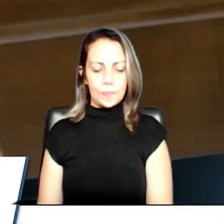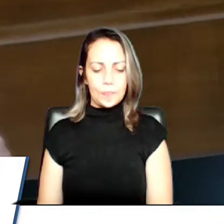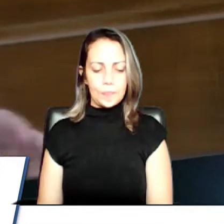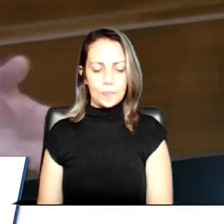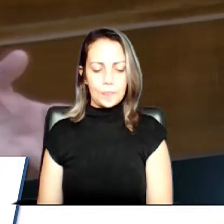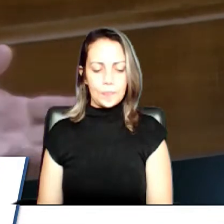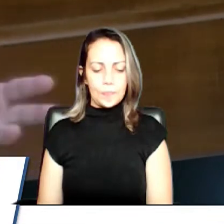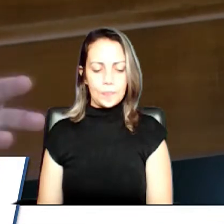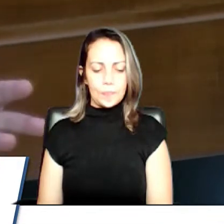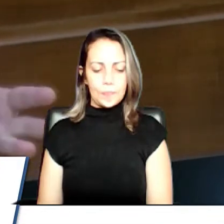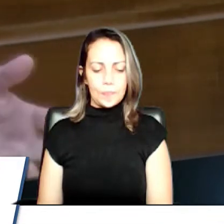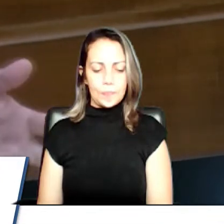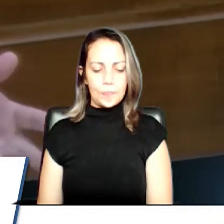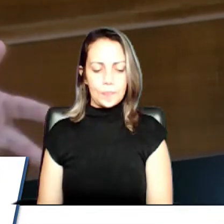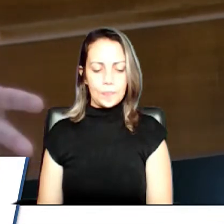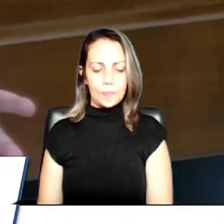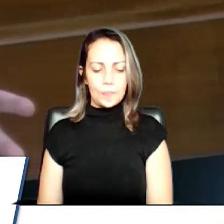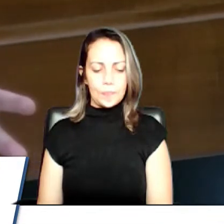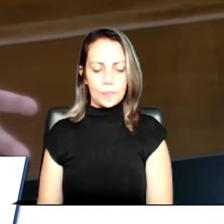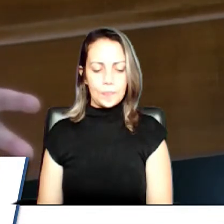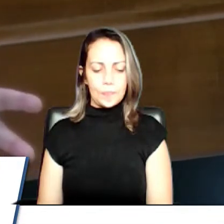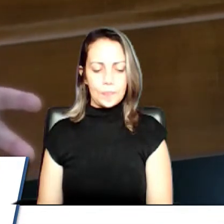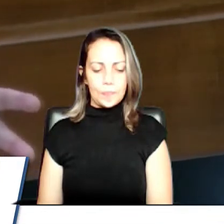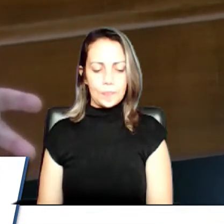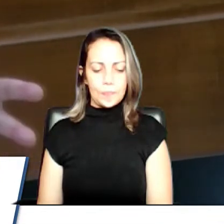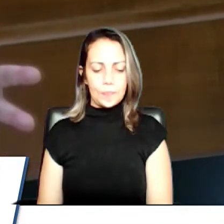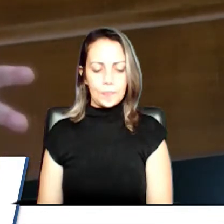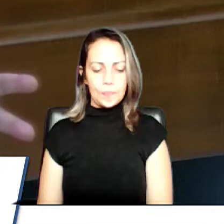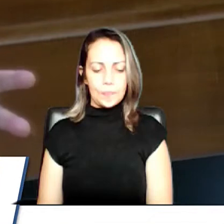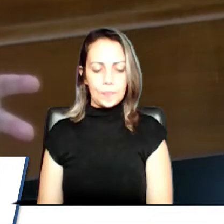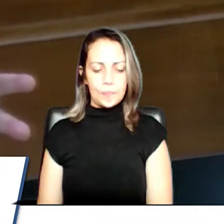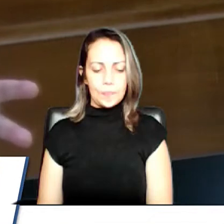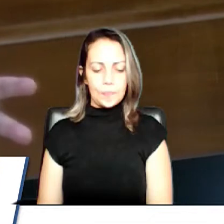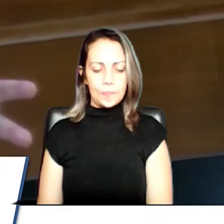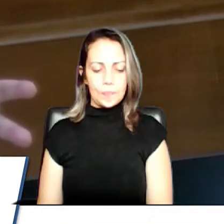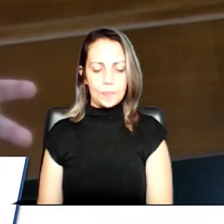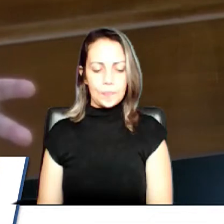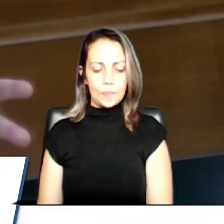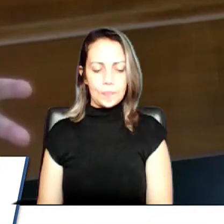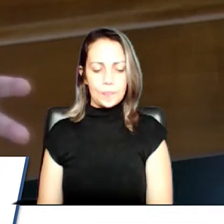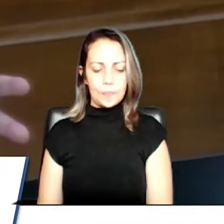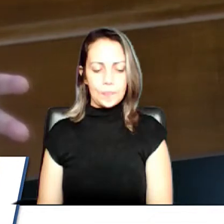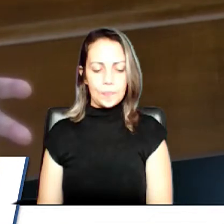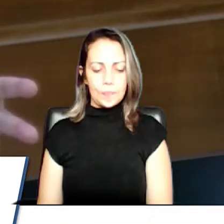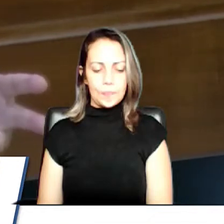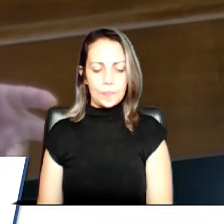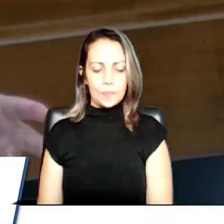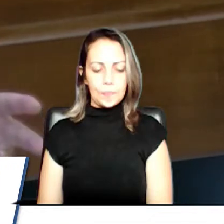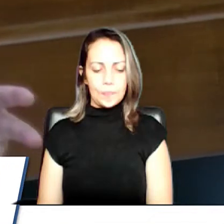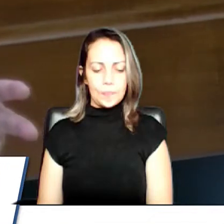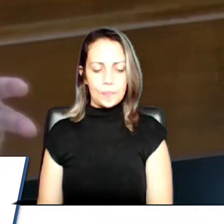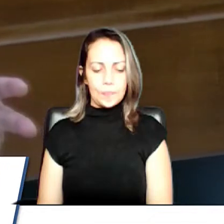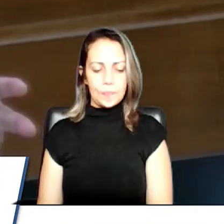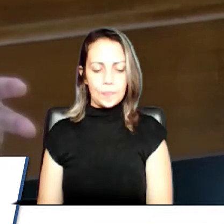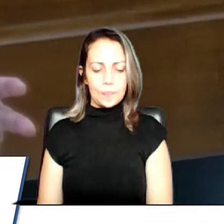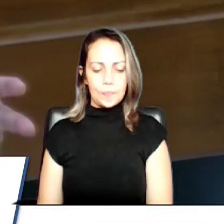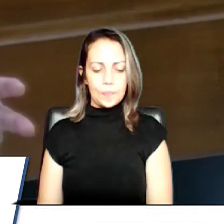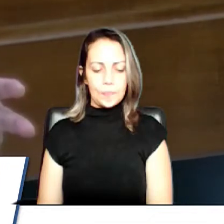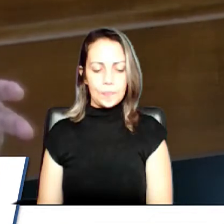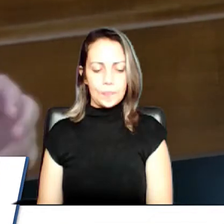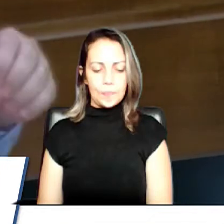ele, que às vezes você entra no site da Sabesco, você entra no site da CPFL, você precisa de um manual de instrução para você conseguir tirar uma